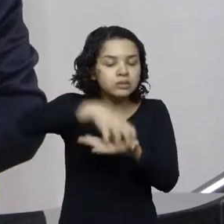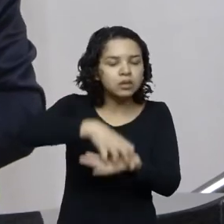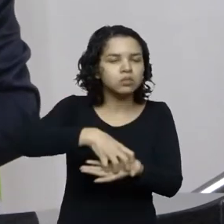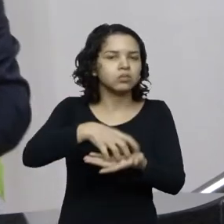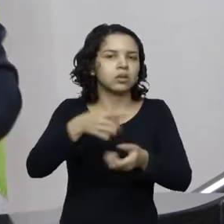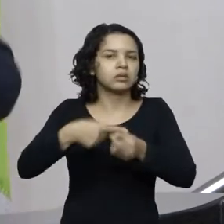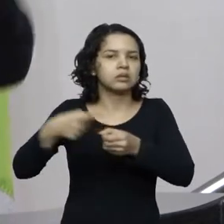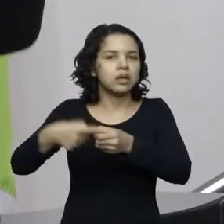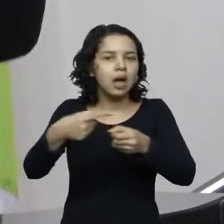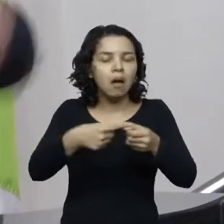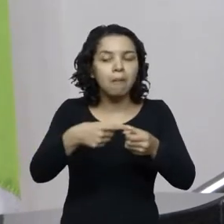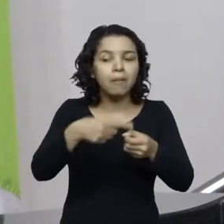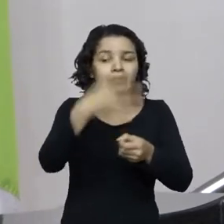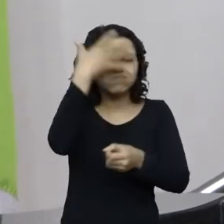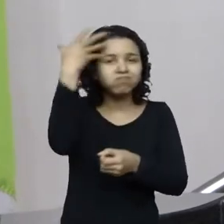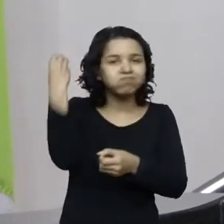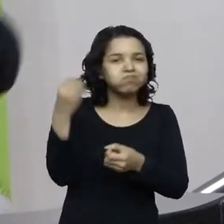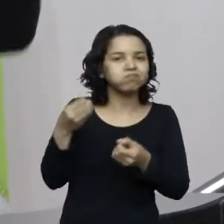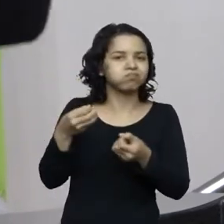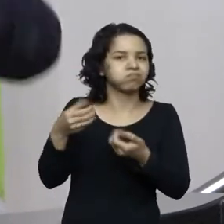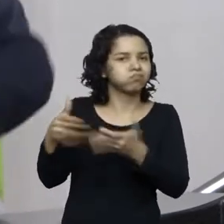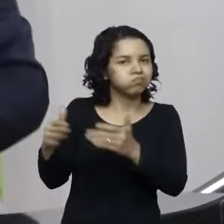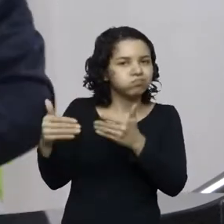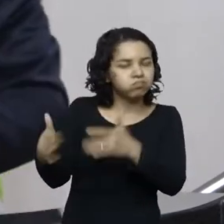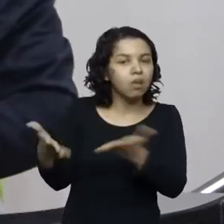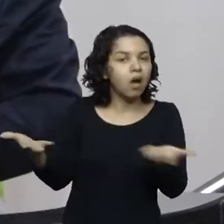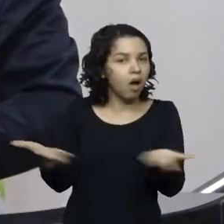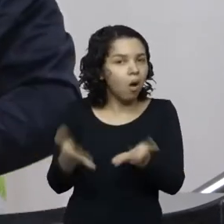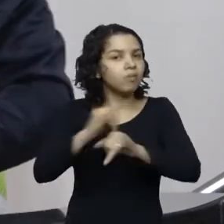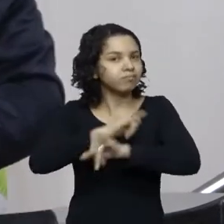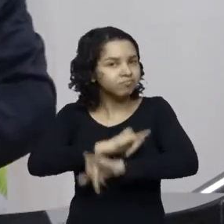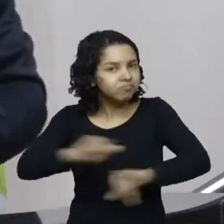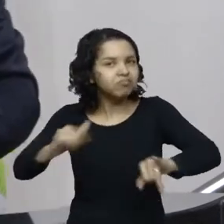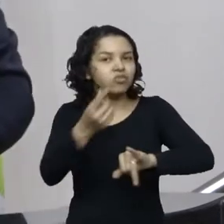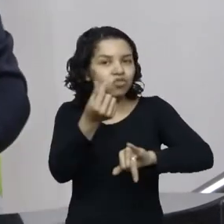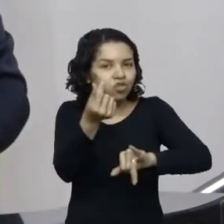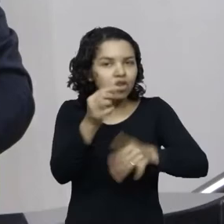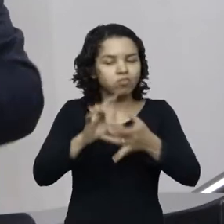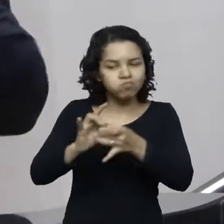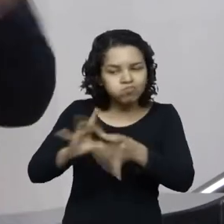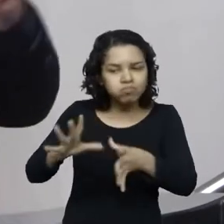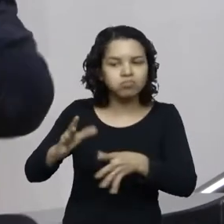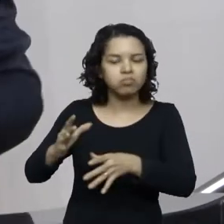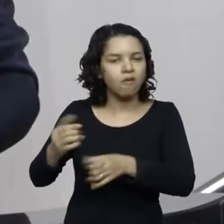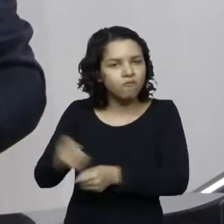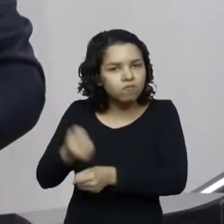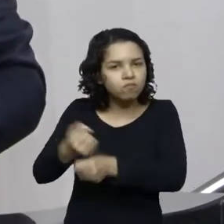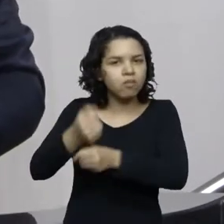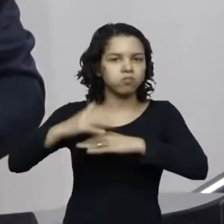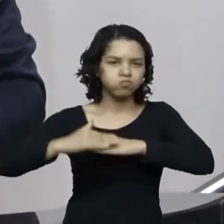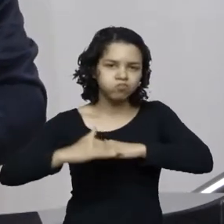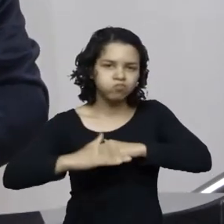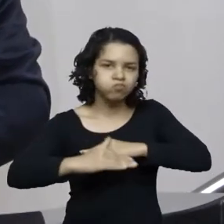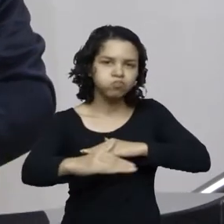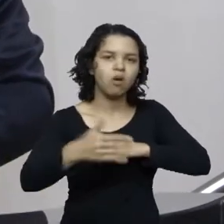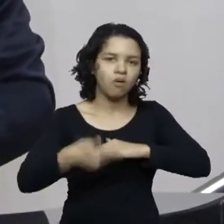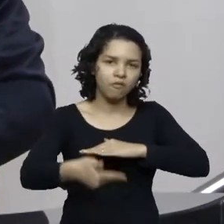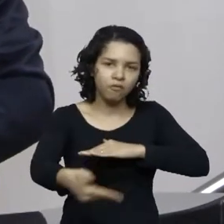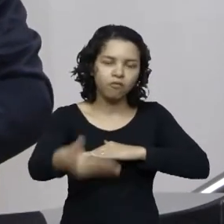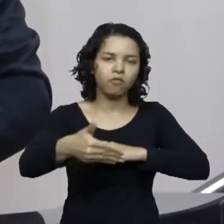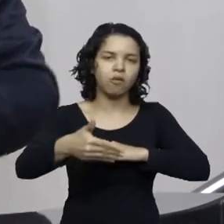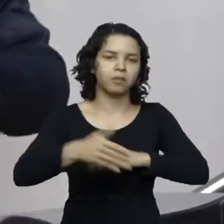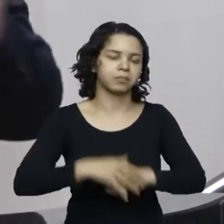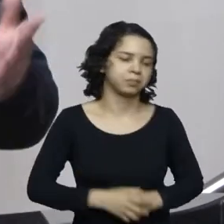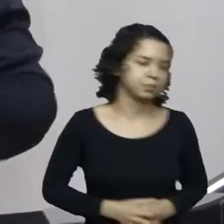esquecida que é a Rua Araranguá e agora existe esse anúncio de recursos para fazer lá a pavimentação e principalmente aquela obra da macro-drenagem que é onde